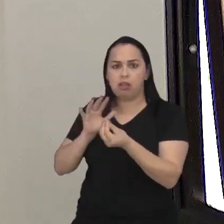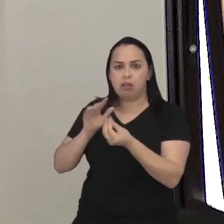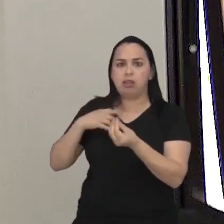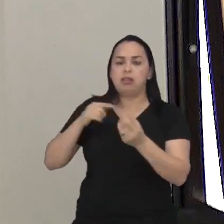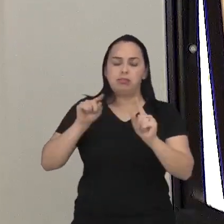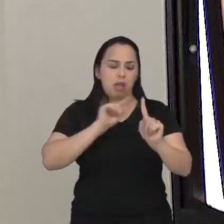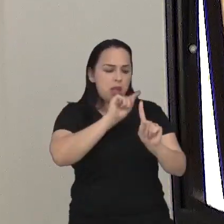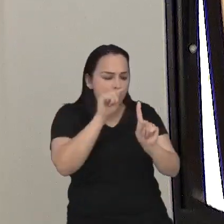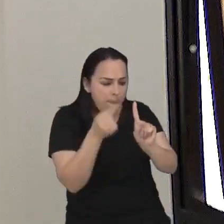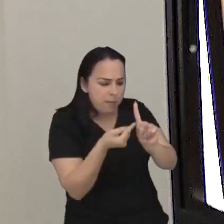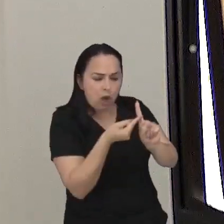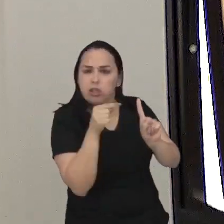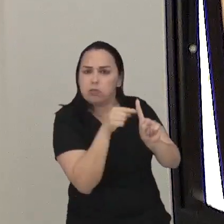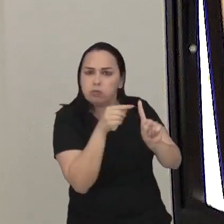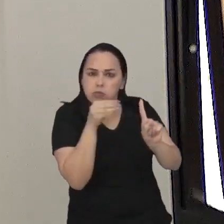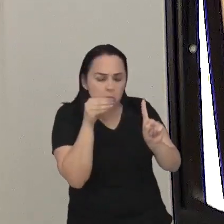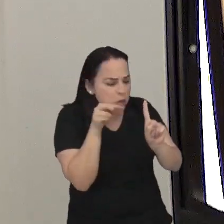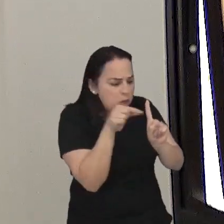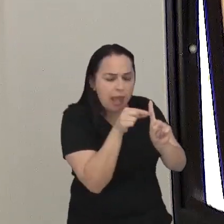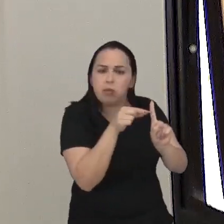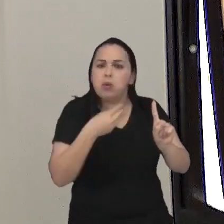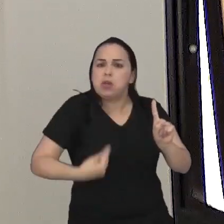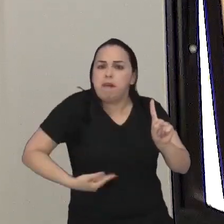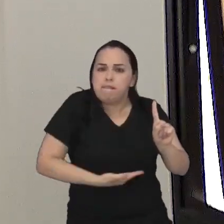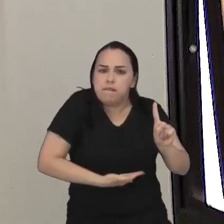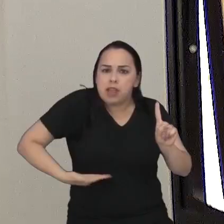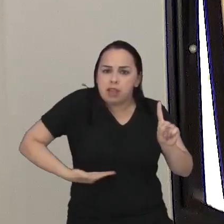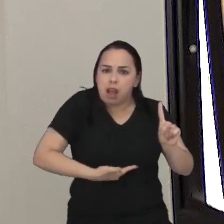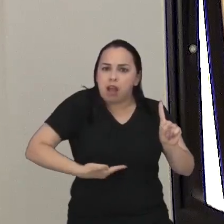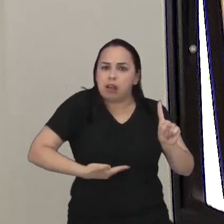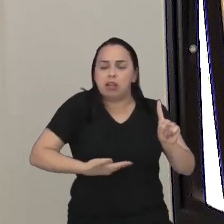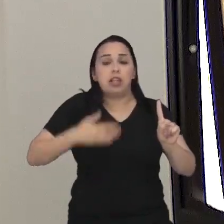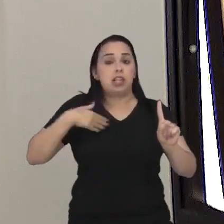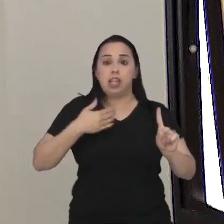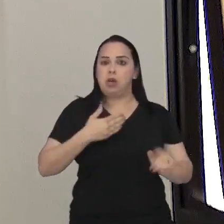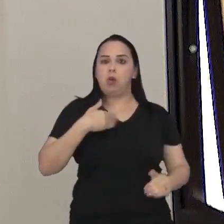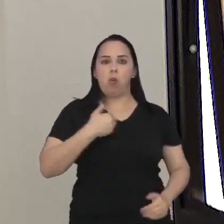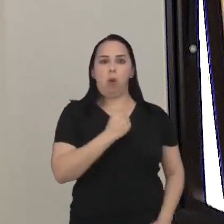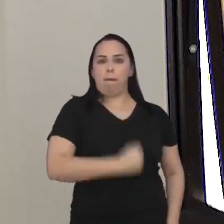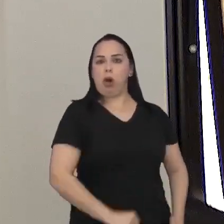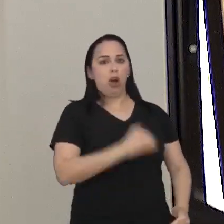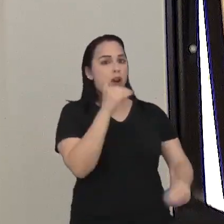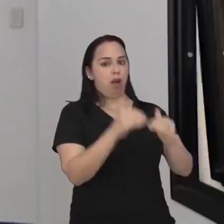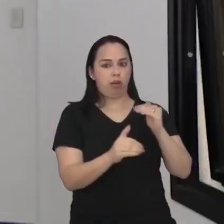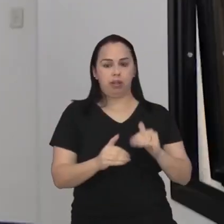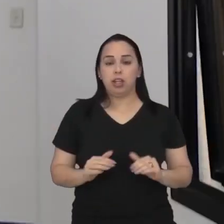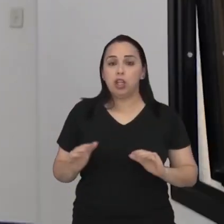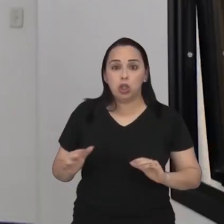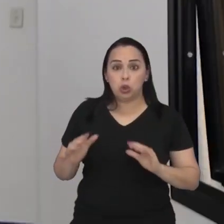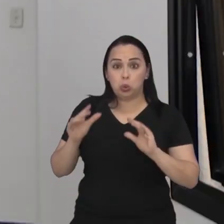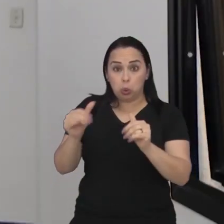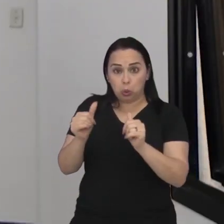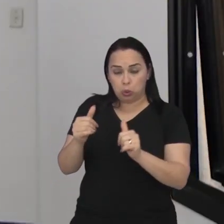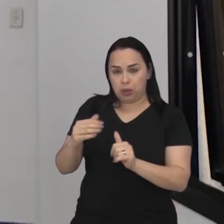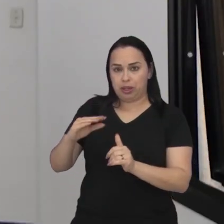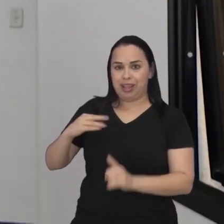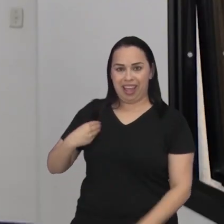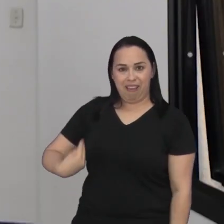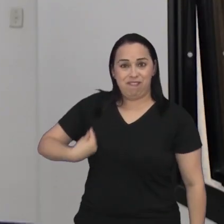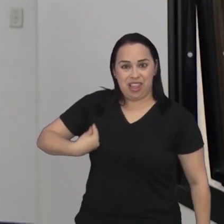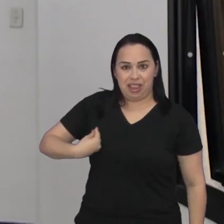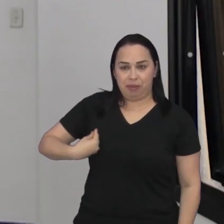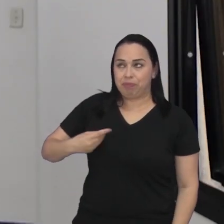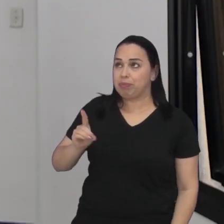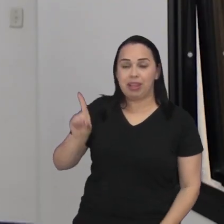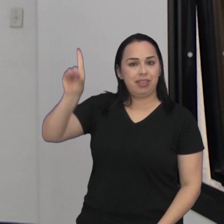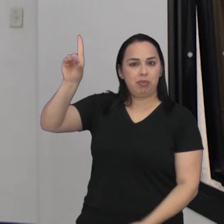ou seja uma frente que defenda a vida seja totalmente contra o aborto tudo é vida e vida